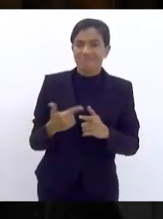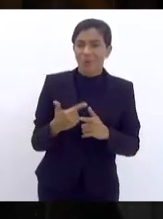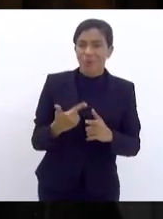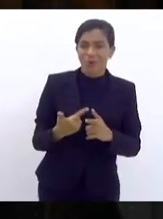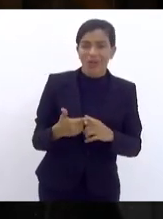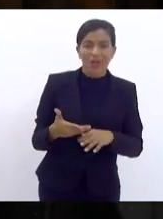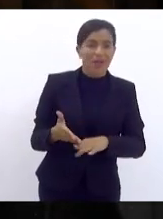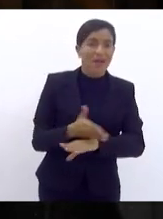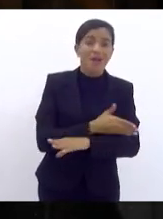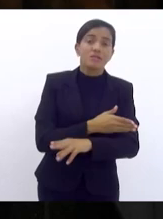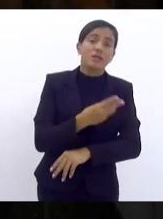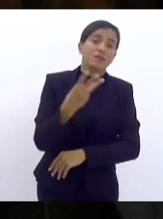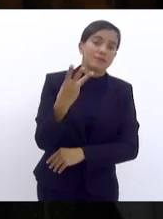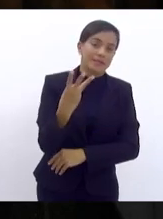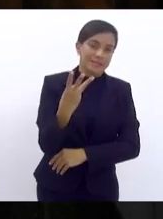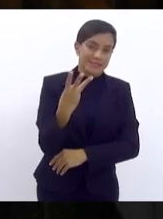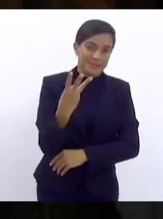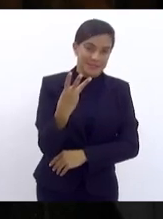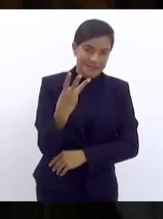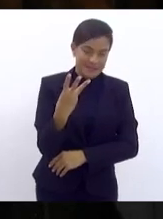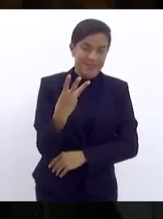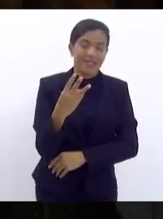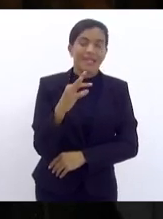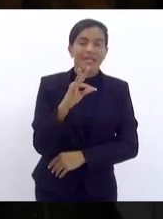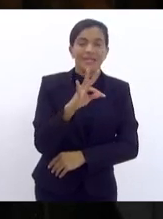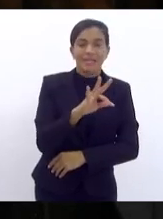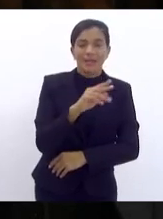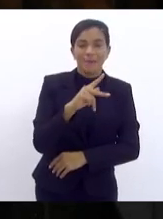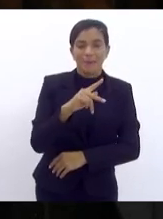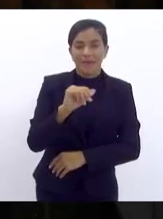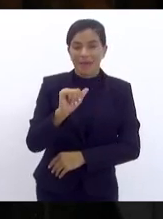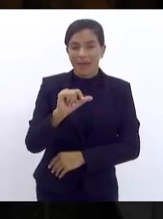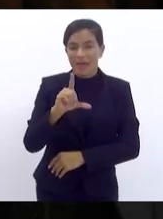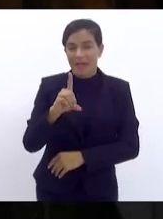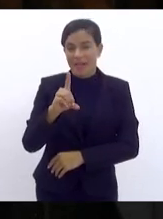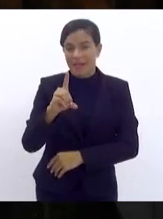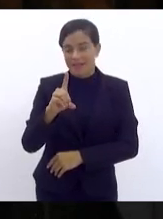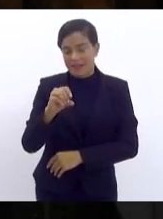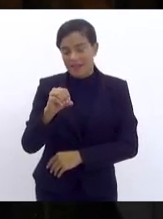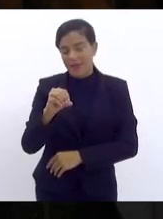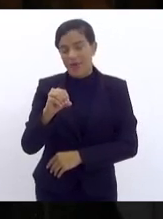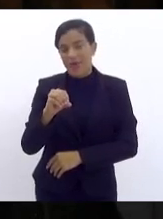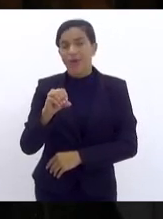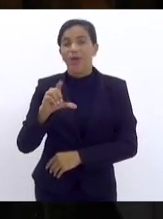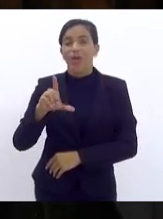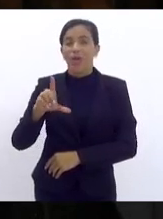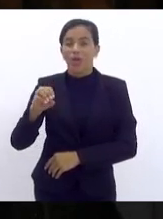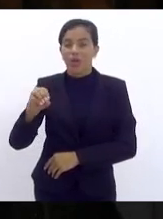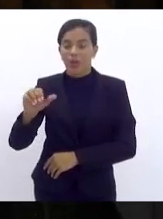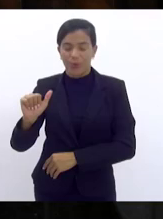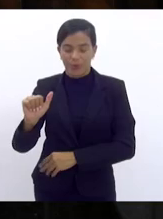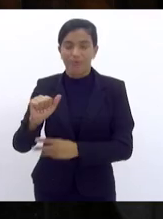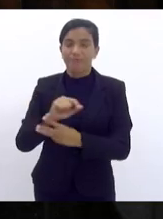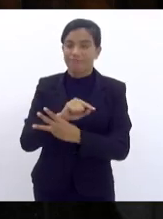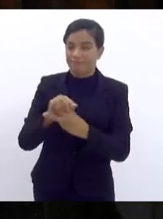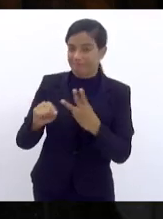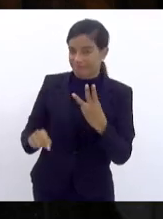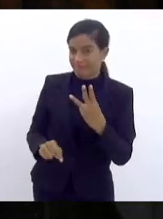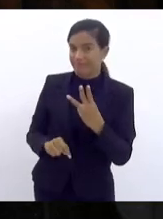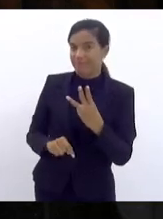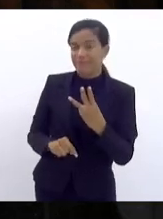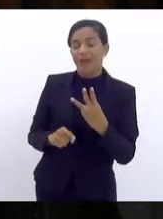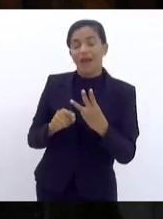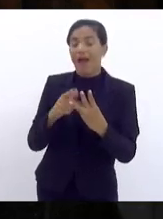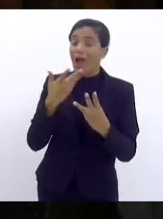três, PPA, LDO e LOA. E ele vai se